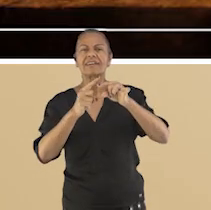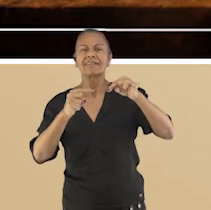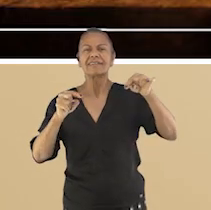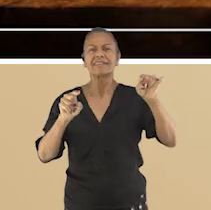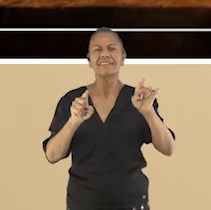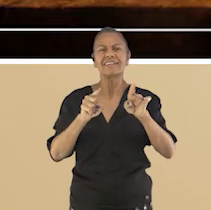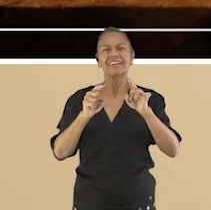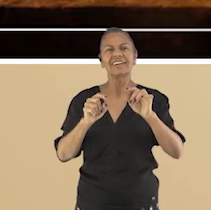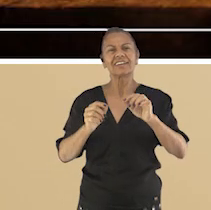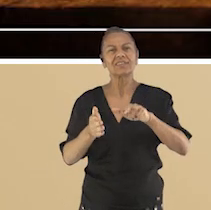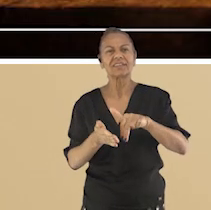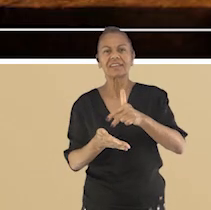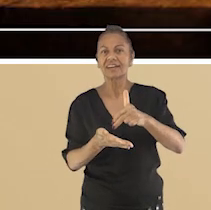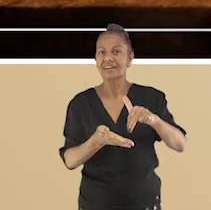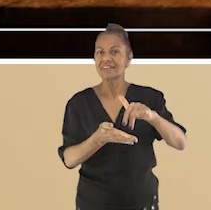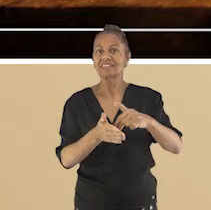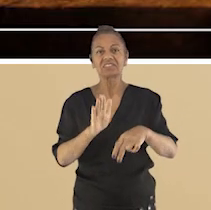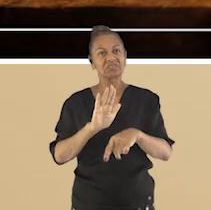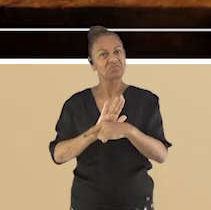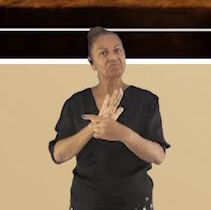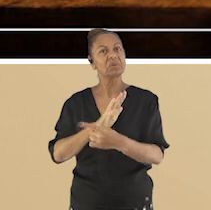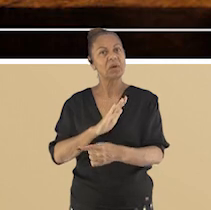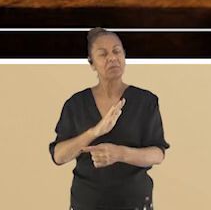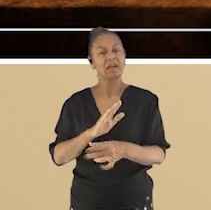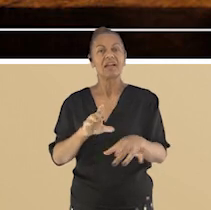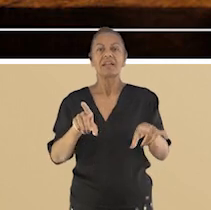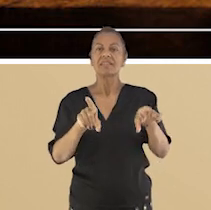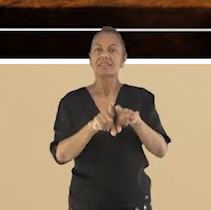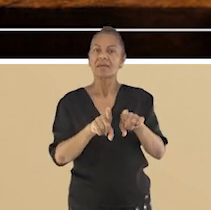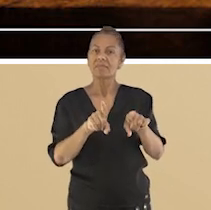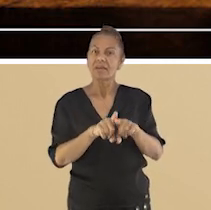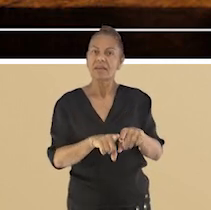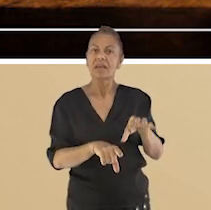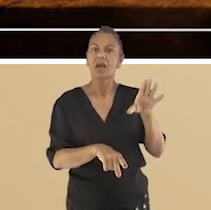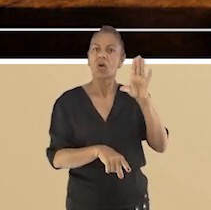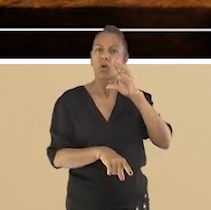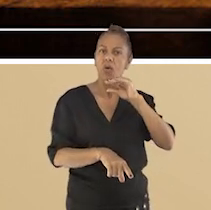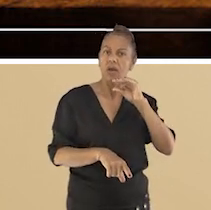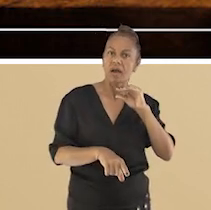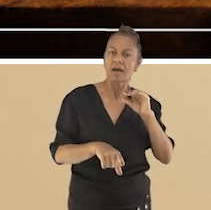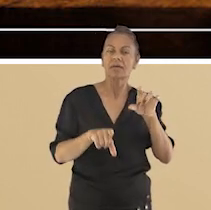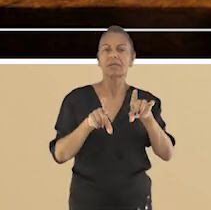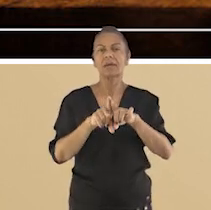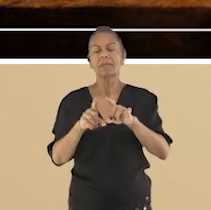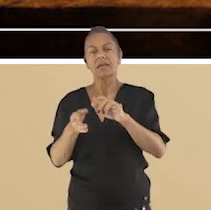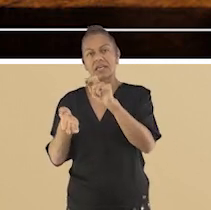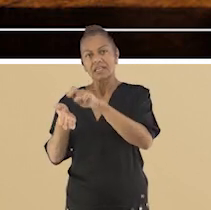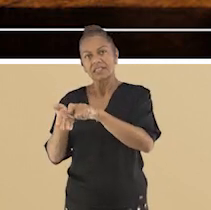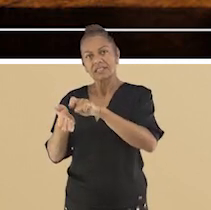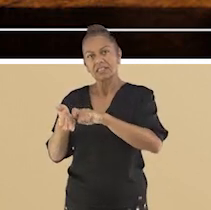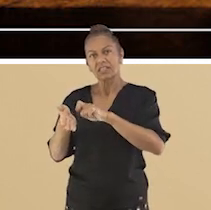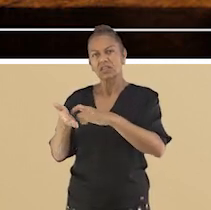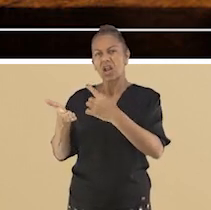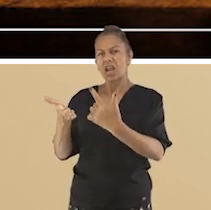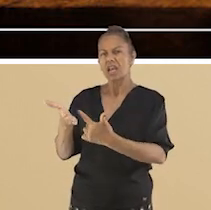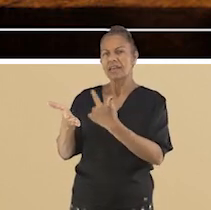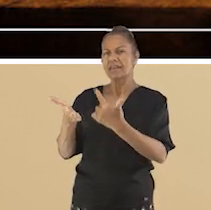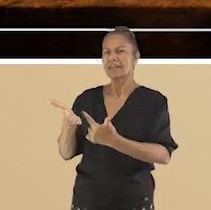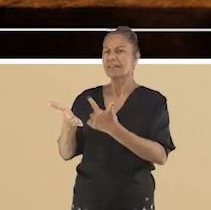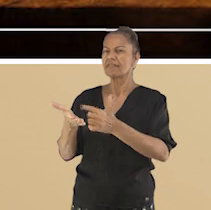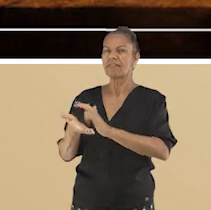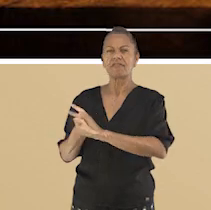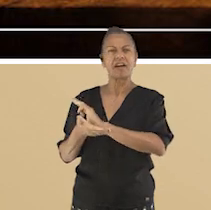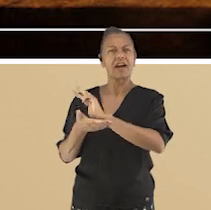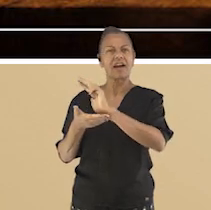existem os textos sagrados que, escrito desta maneira, compõem diferentes livros sagrados e contribuem para que